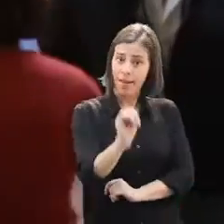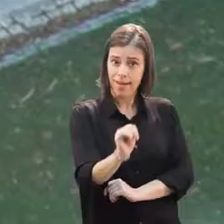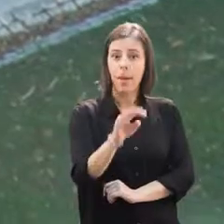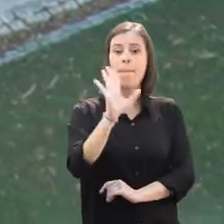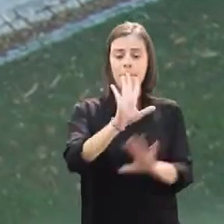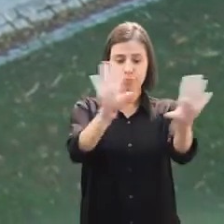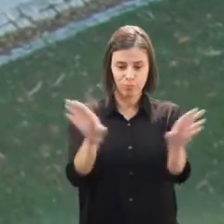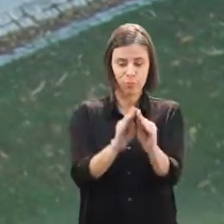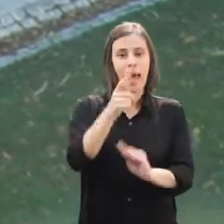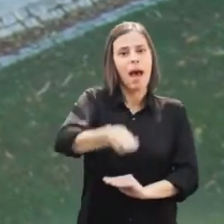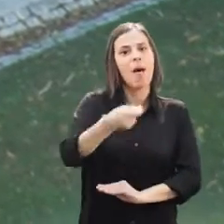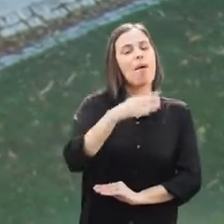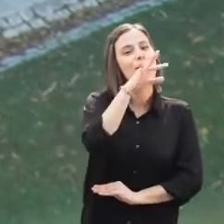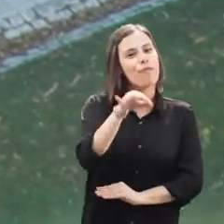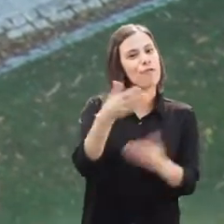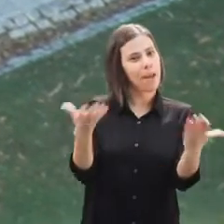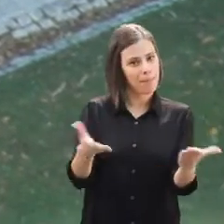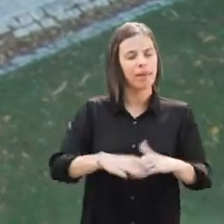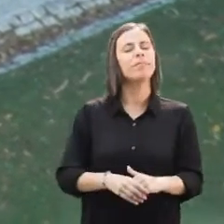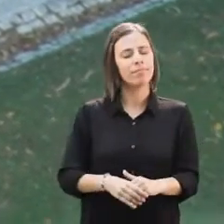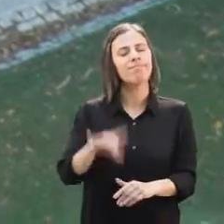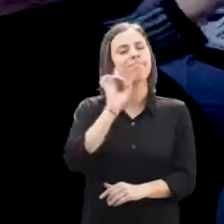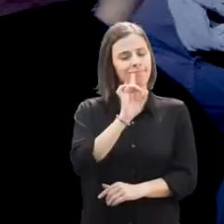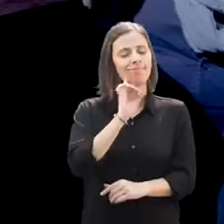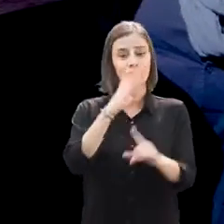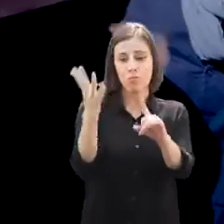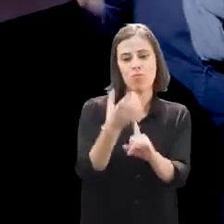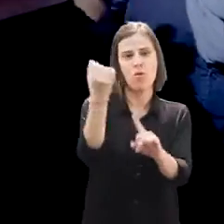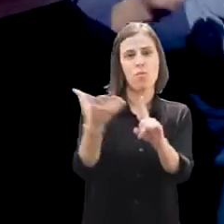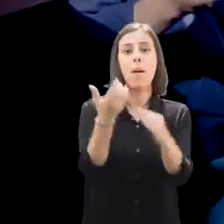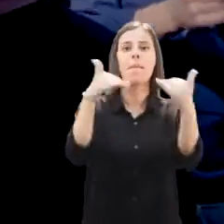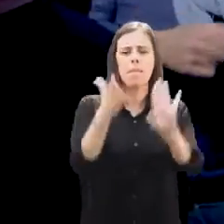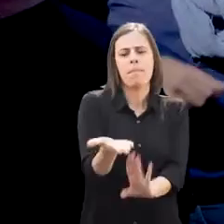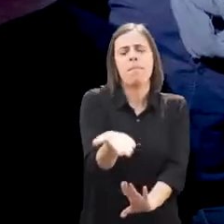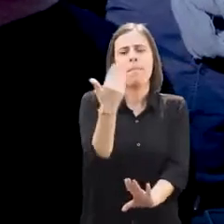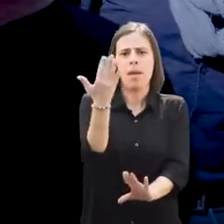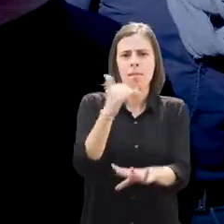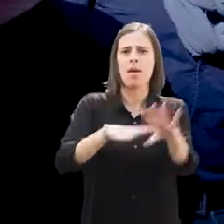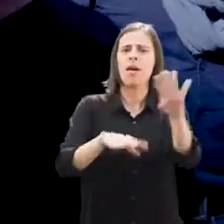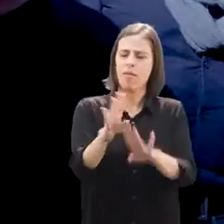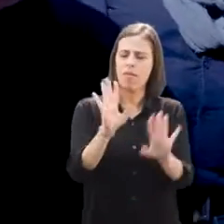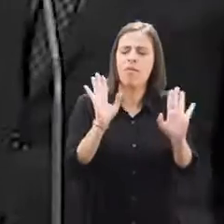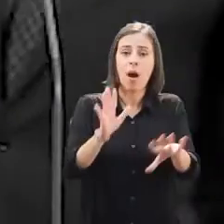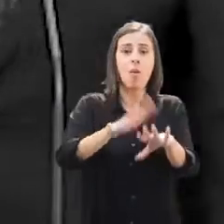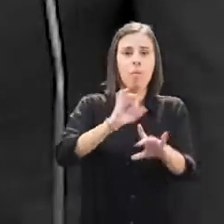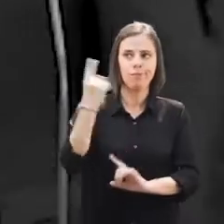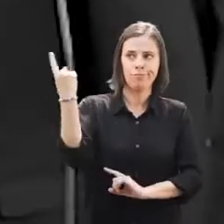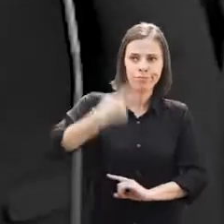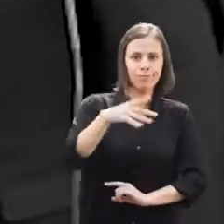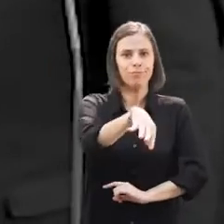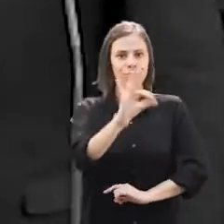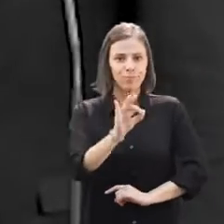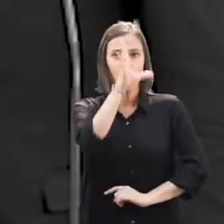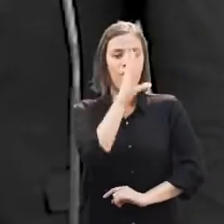IRS. Majuração dos abonos de família. Foi importante o que alcançámos, mas muito mais ficou por fazer, devido às